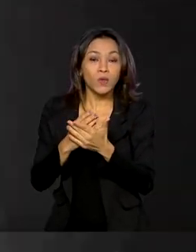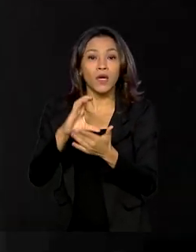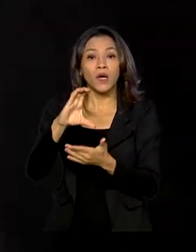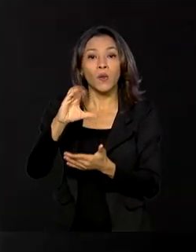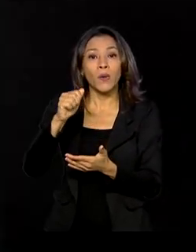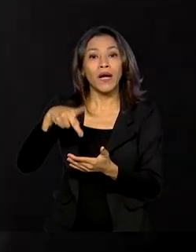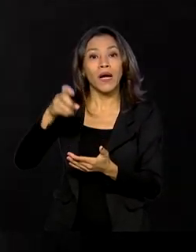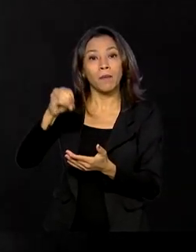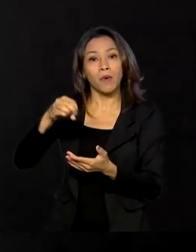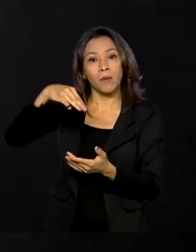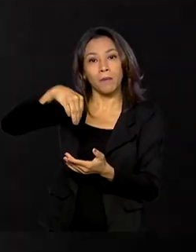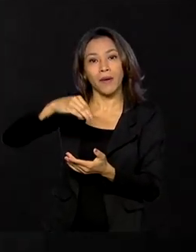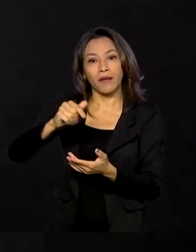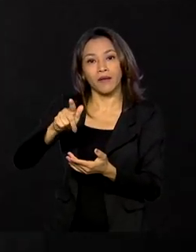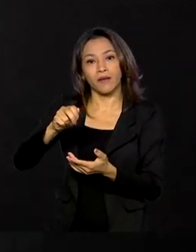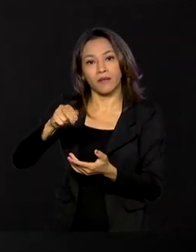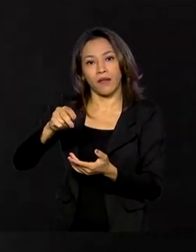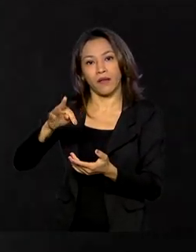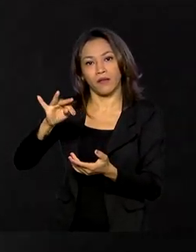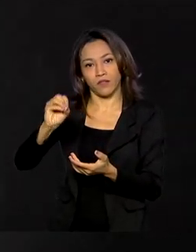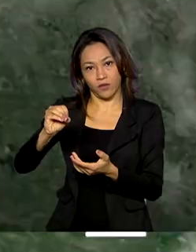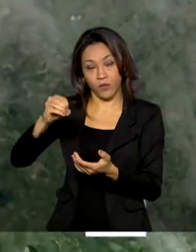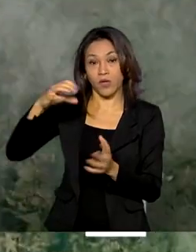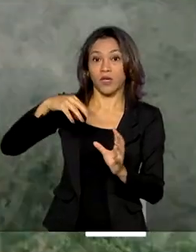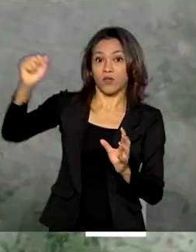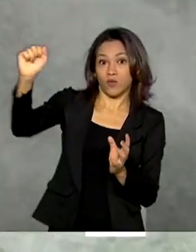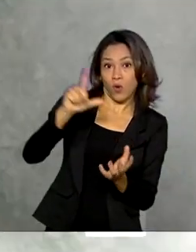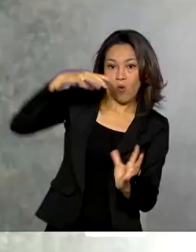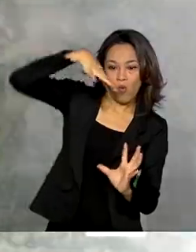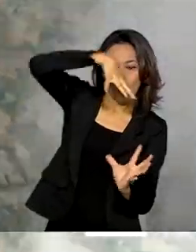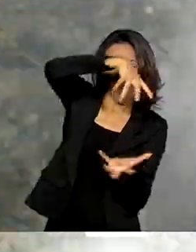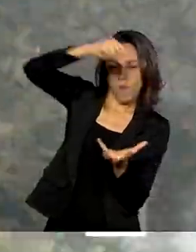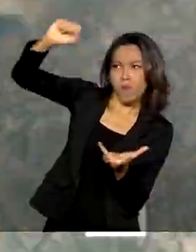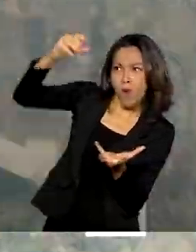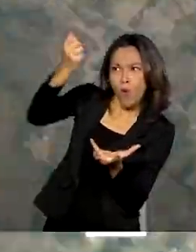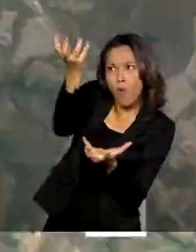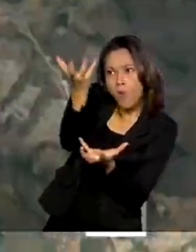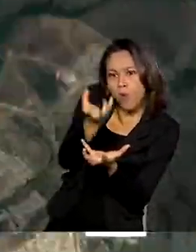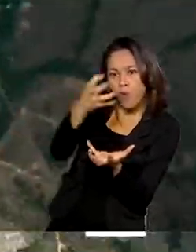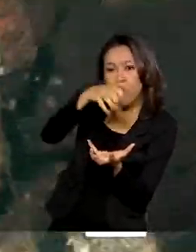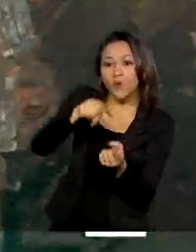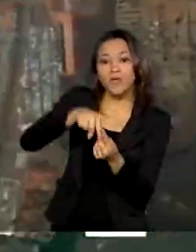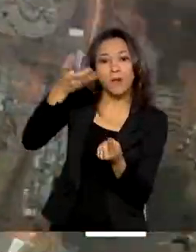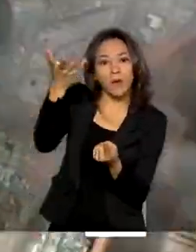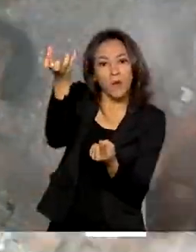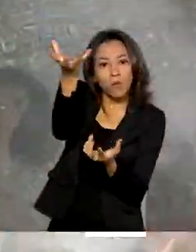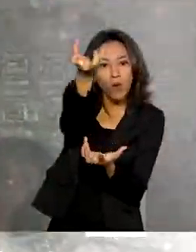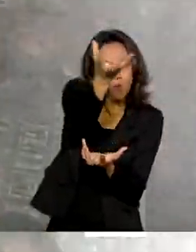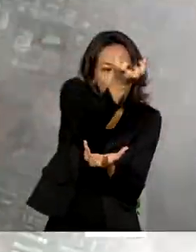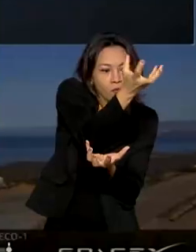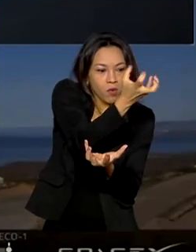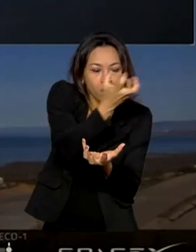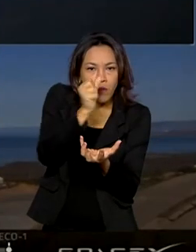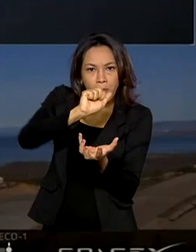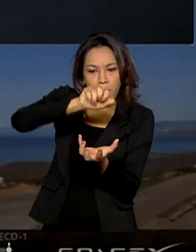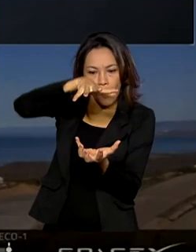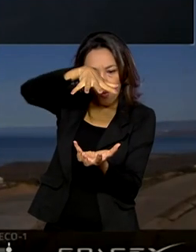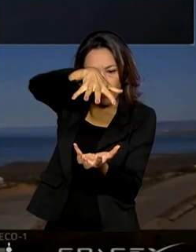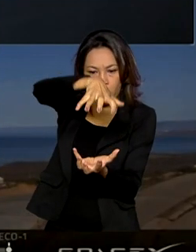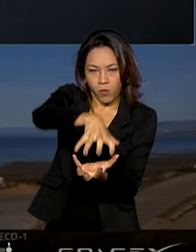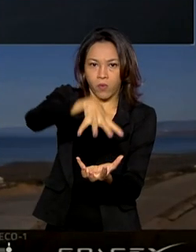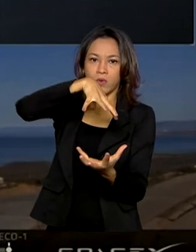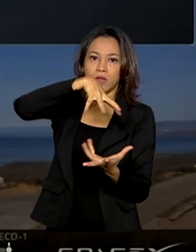radiação do Sol e ajuda a prever falhas que afetam as comunicações, como sinais de GPS e distribuição de energia. Em